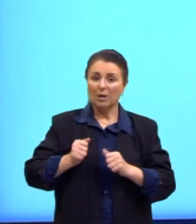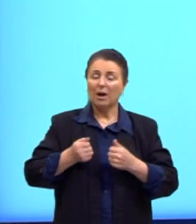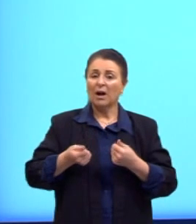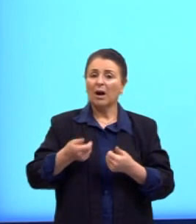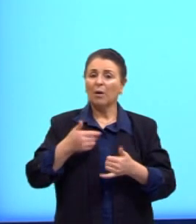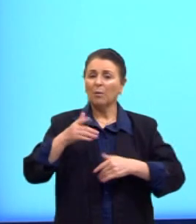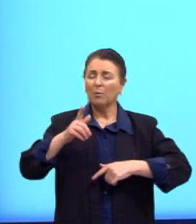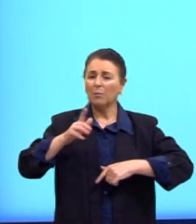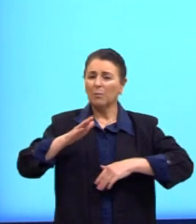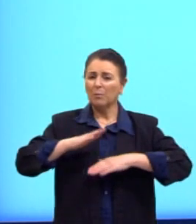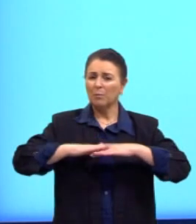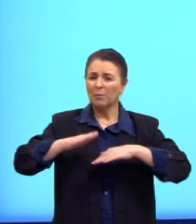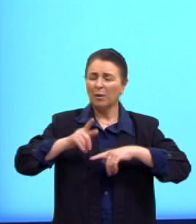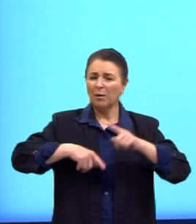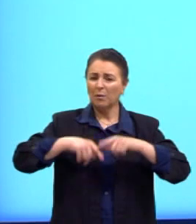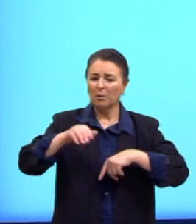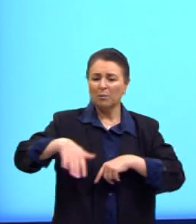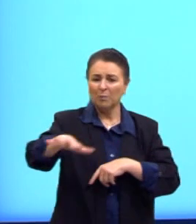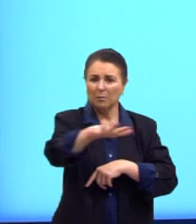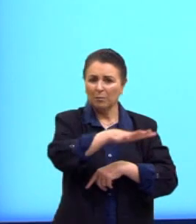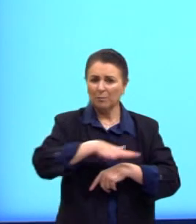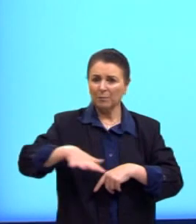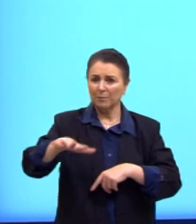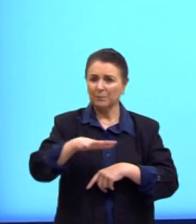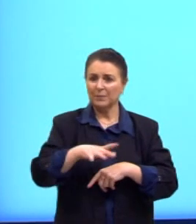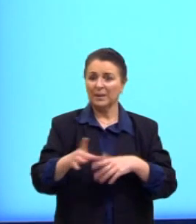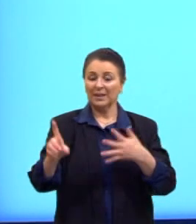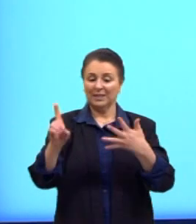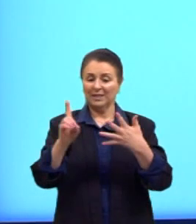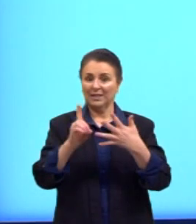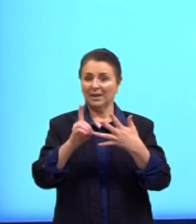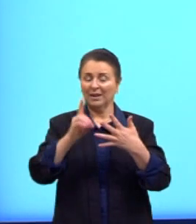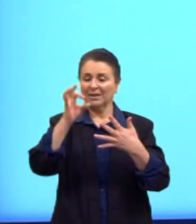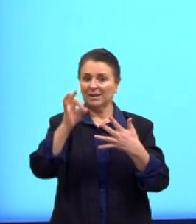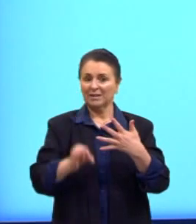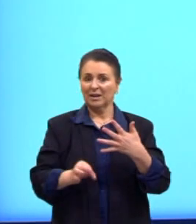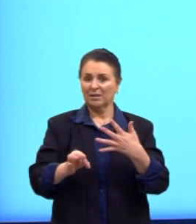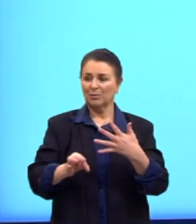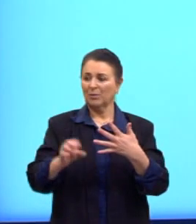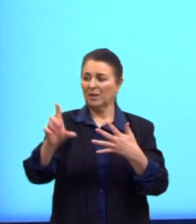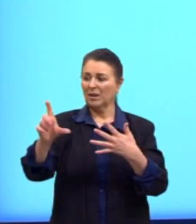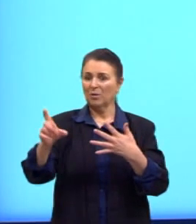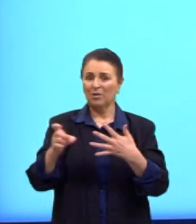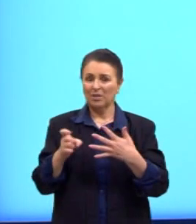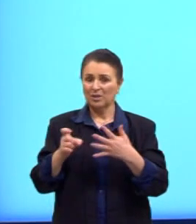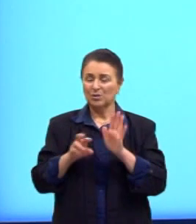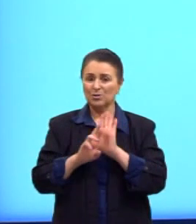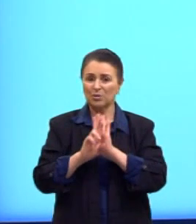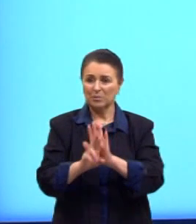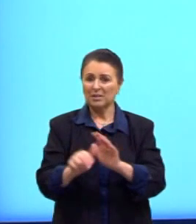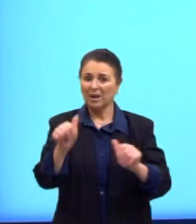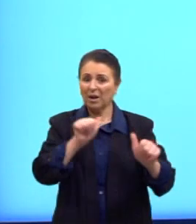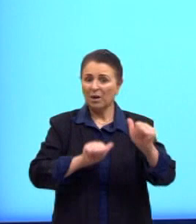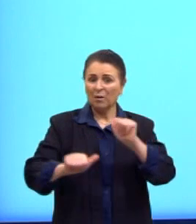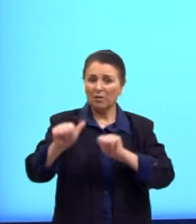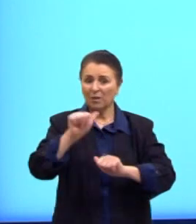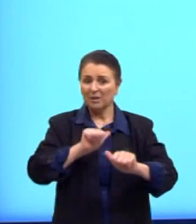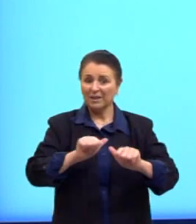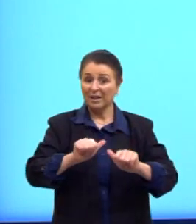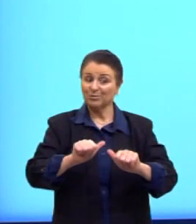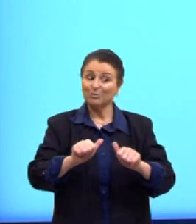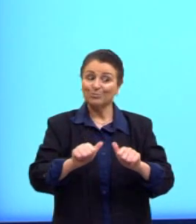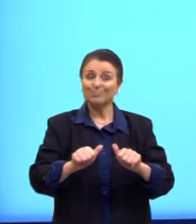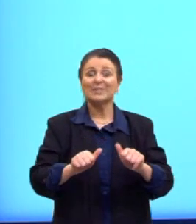Aqui a nossa resposta é a letra D, né? A lata de lixo ali representaria essa qualidade duvidosa dos